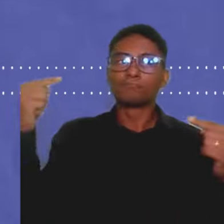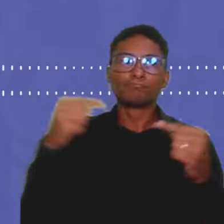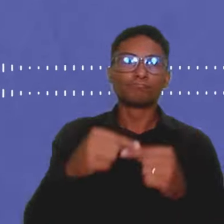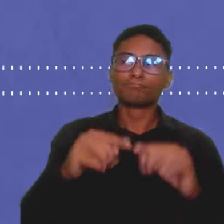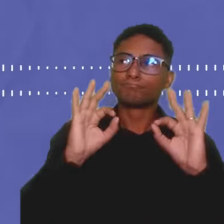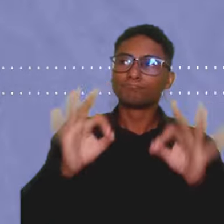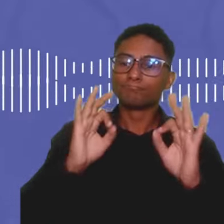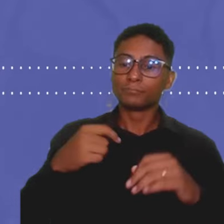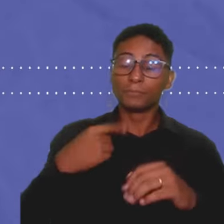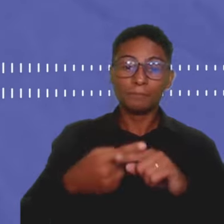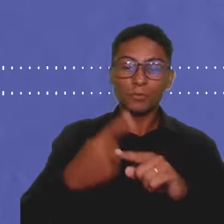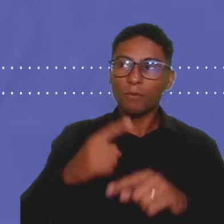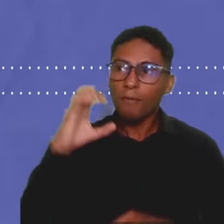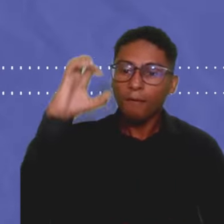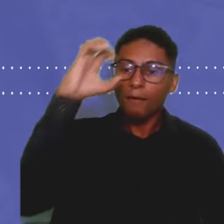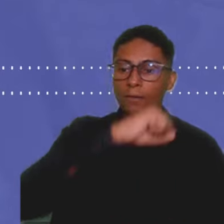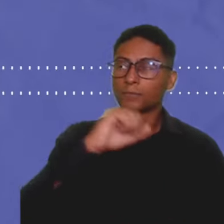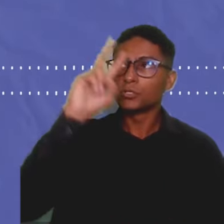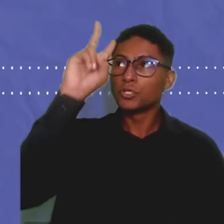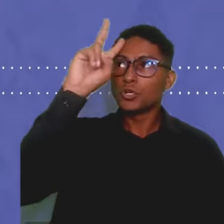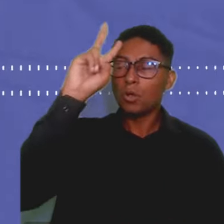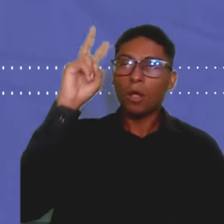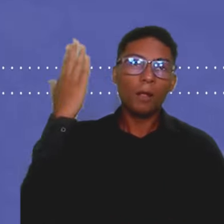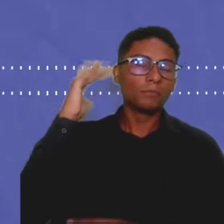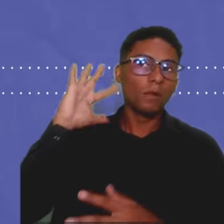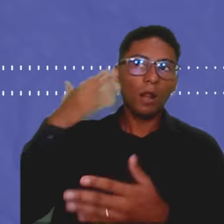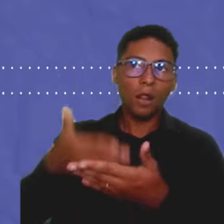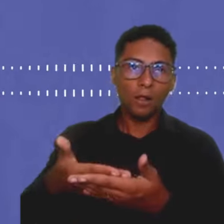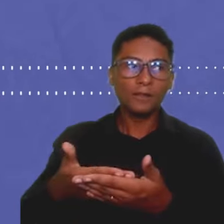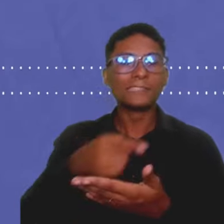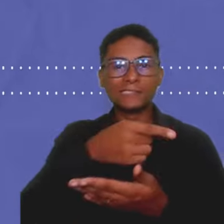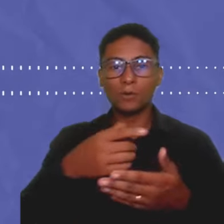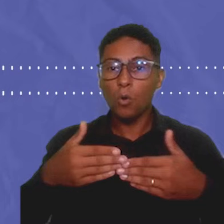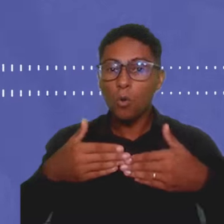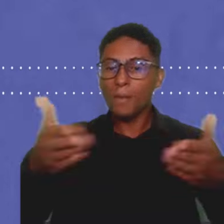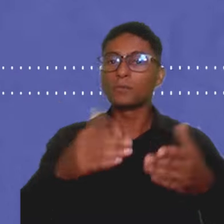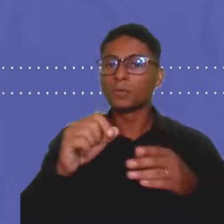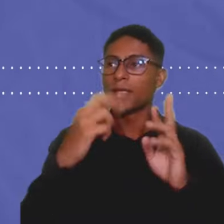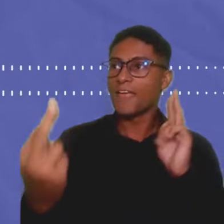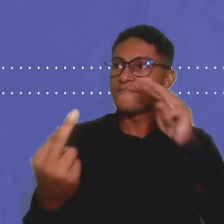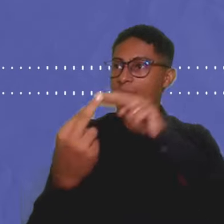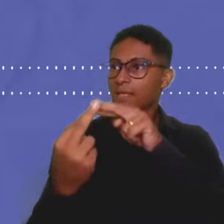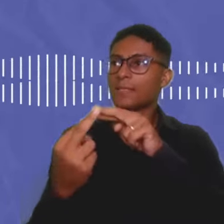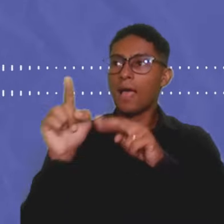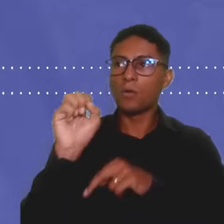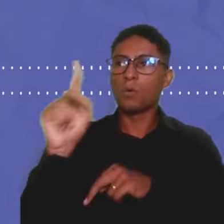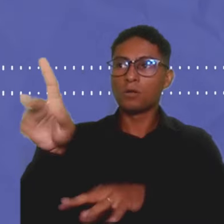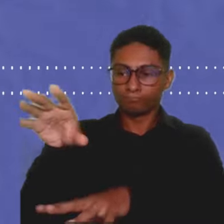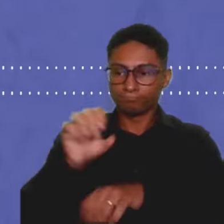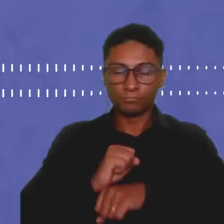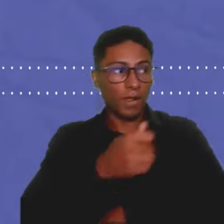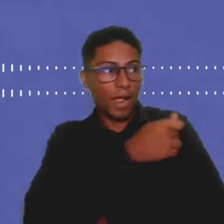passam a ter mais conhecimento sobre o processo histórico e eles começam a utilizar essas referências para estimular nos alunos uma relação